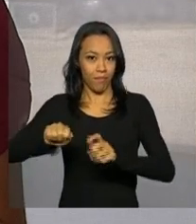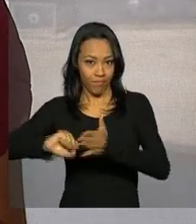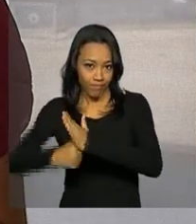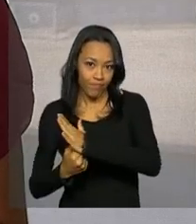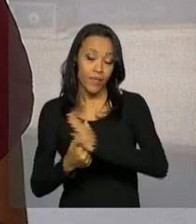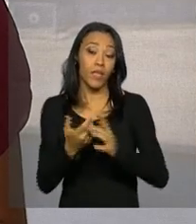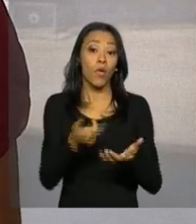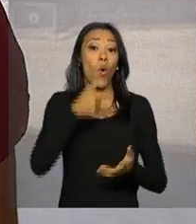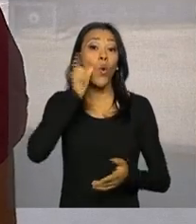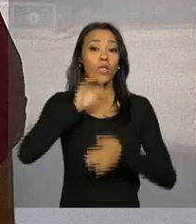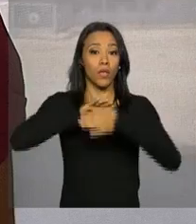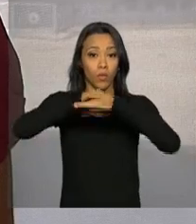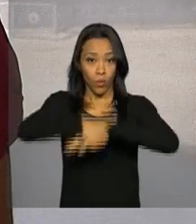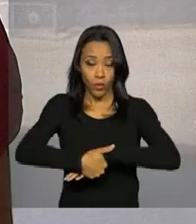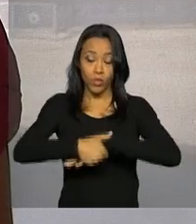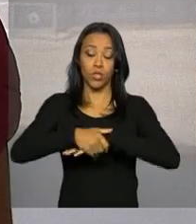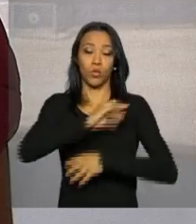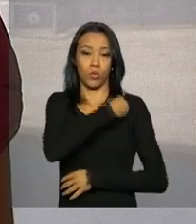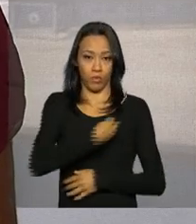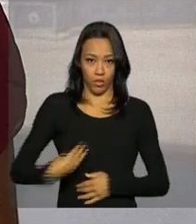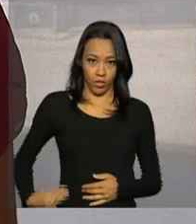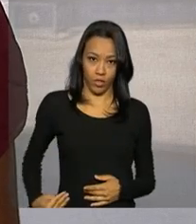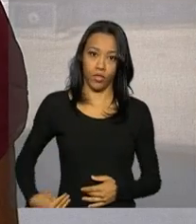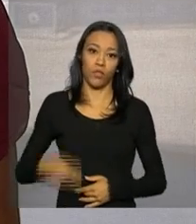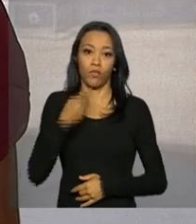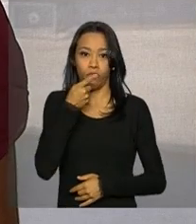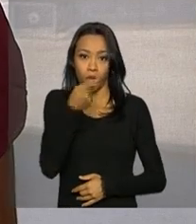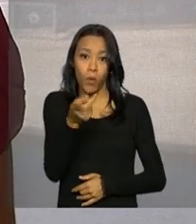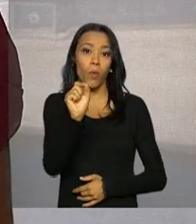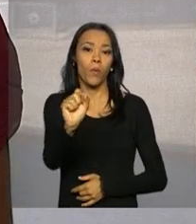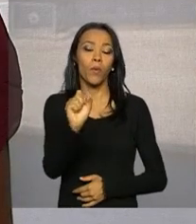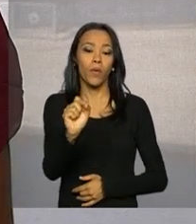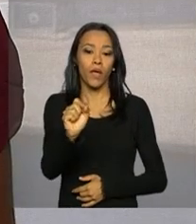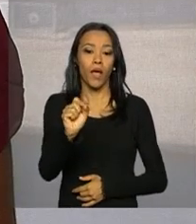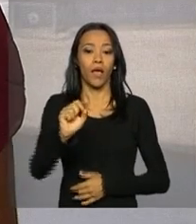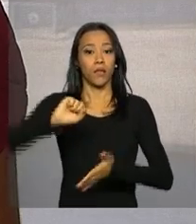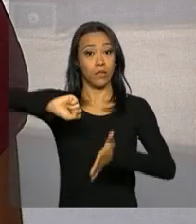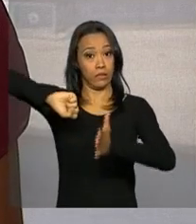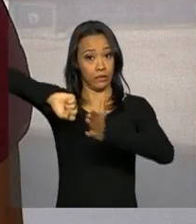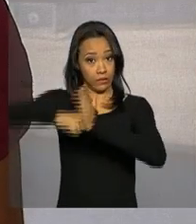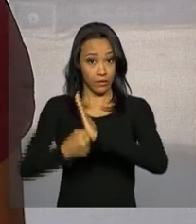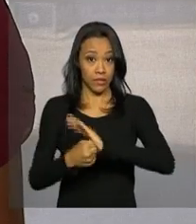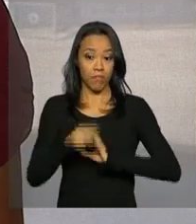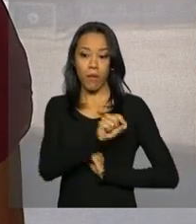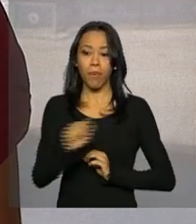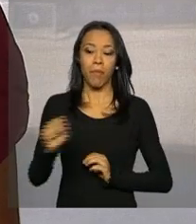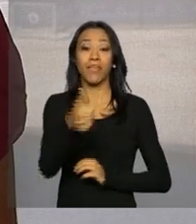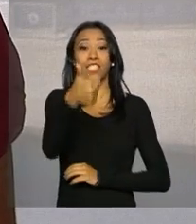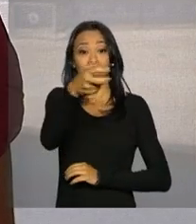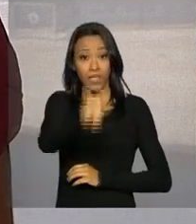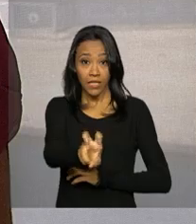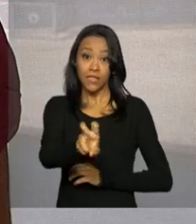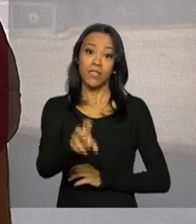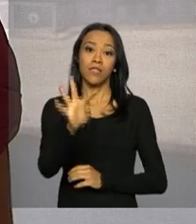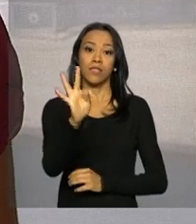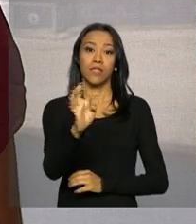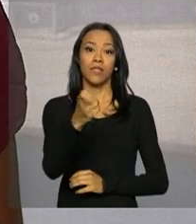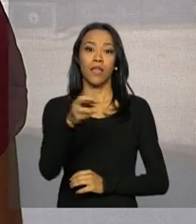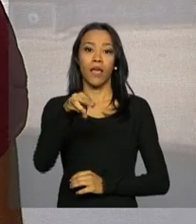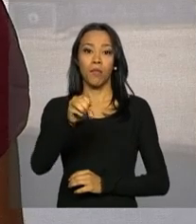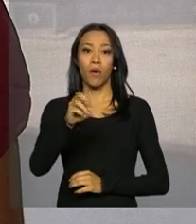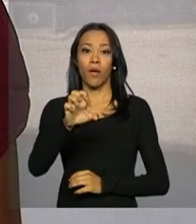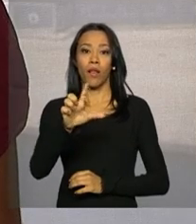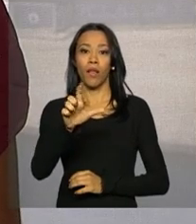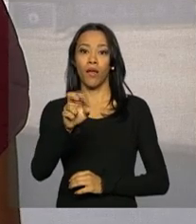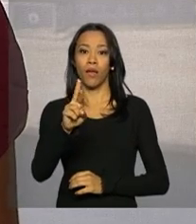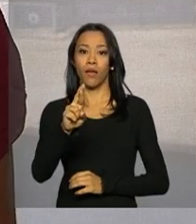ontem à noite, o ministro de Minas e Energia, Eduardo Braga, anunciou o desligamento de 15 termoelétricas já a partir do mês